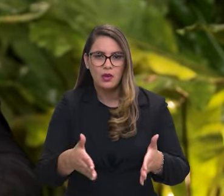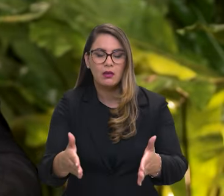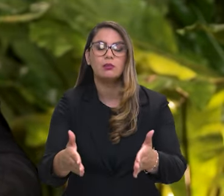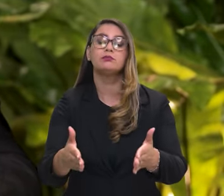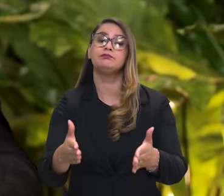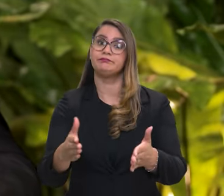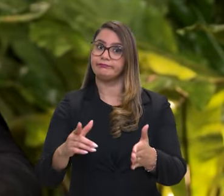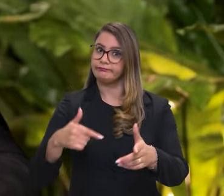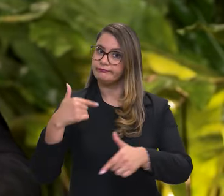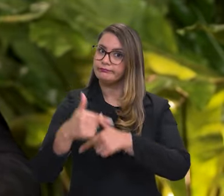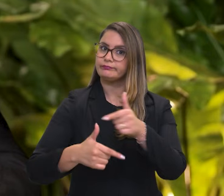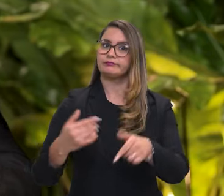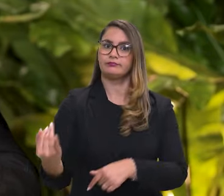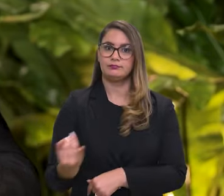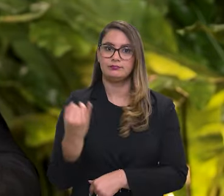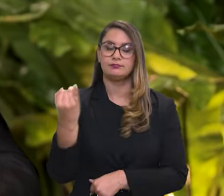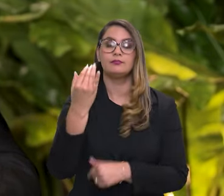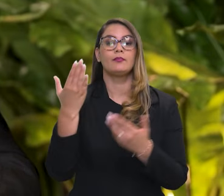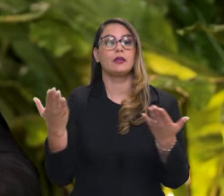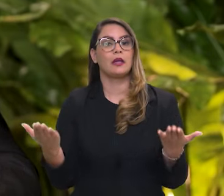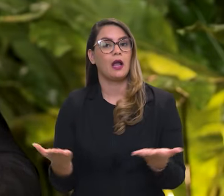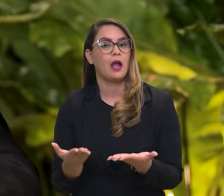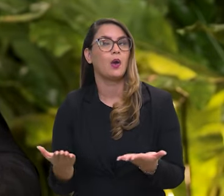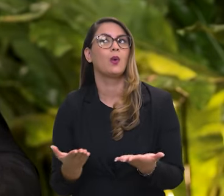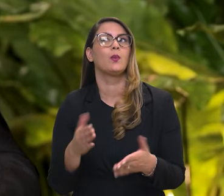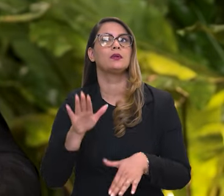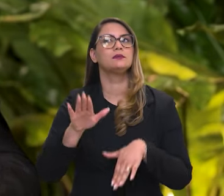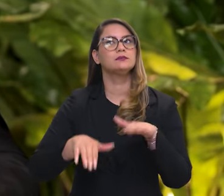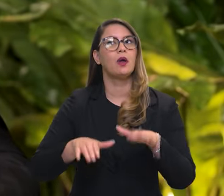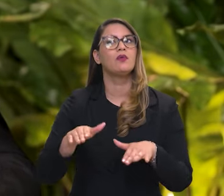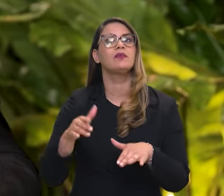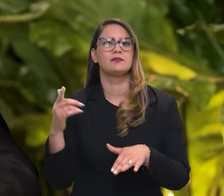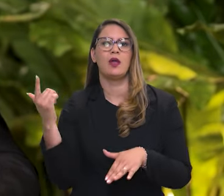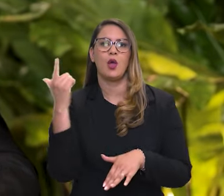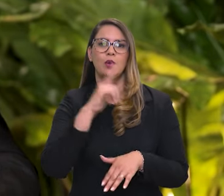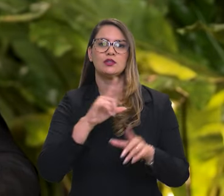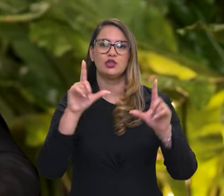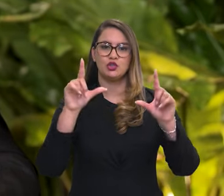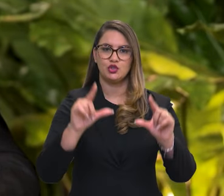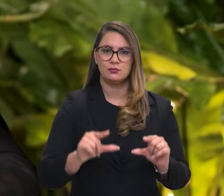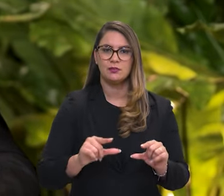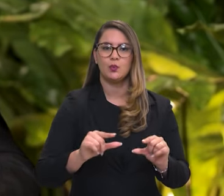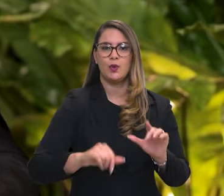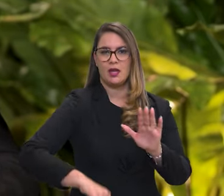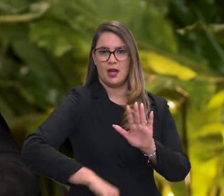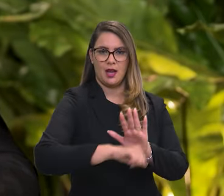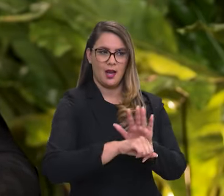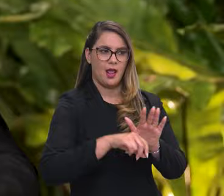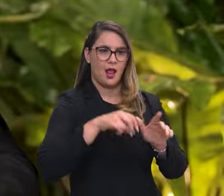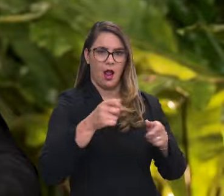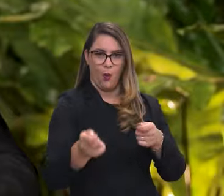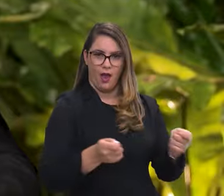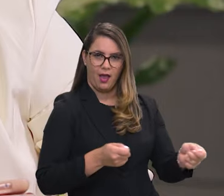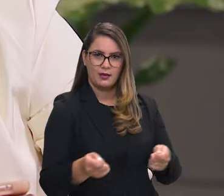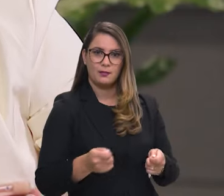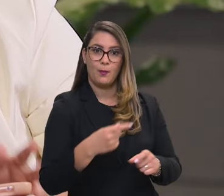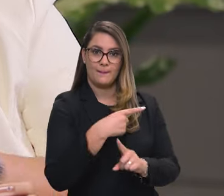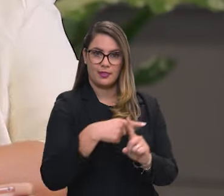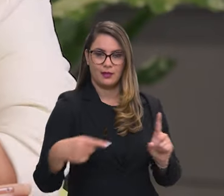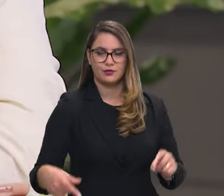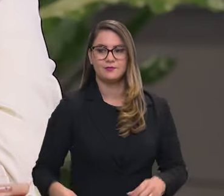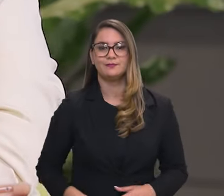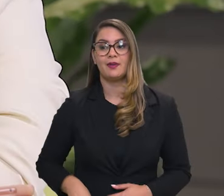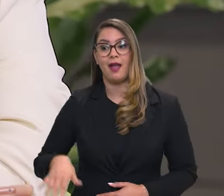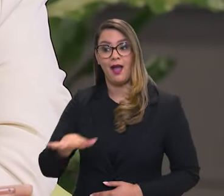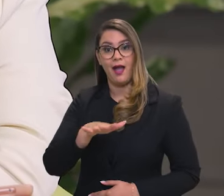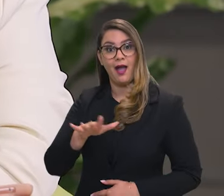e que, sem sombra de dúvida, esse ano, provavelmente, a gente vai conseguir reduzir o garimpo ilegal em pelo menos metade. Agora,